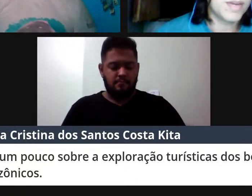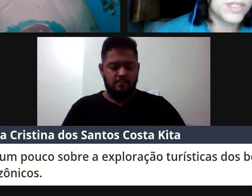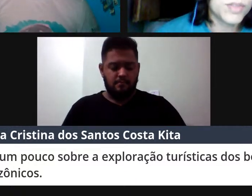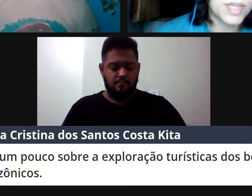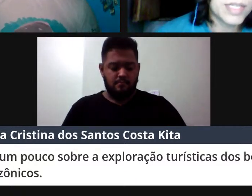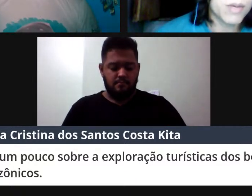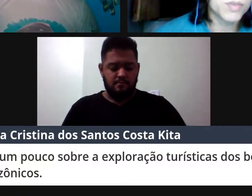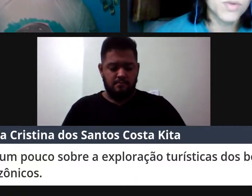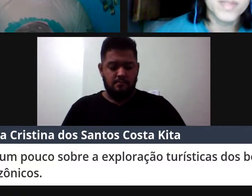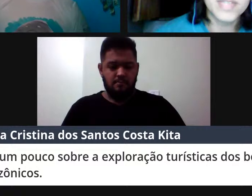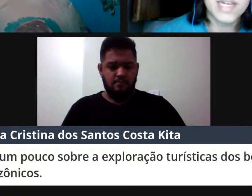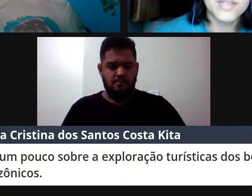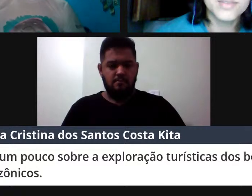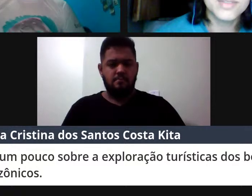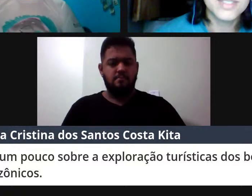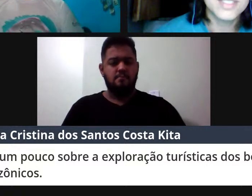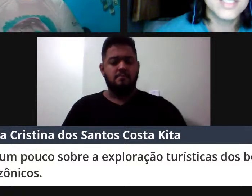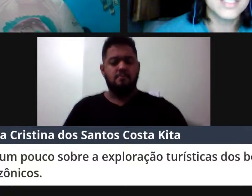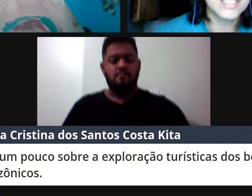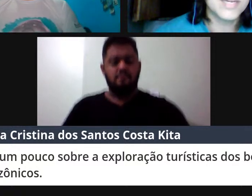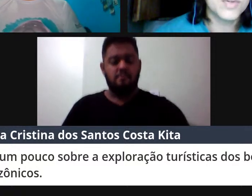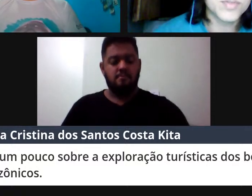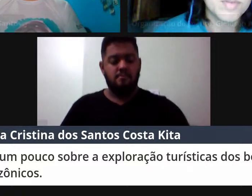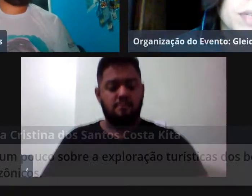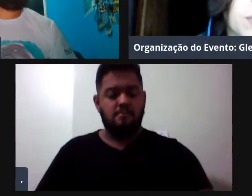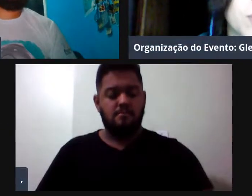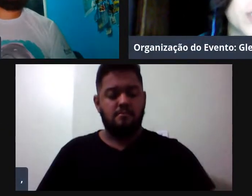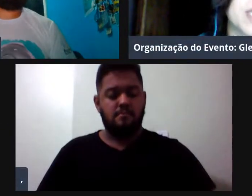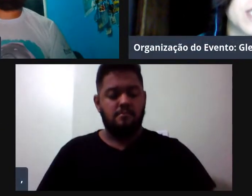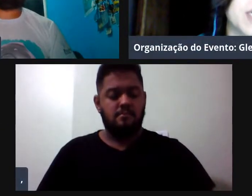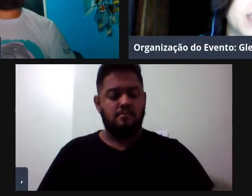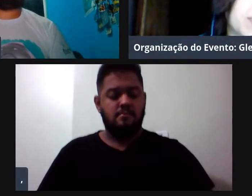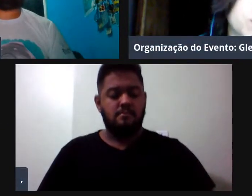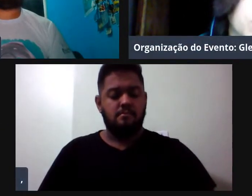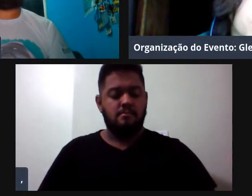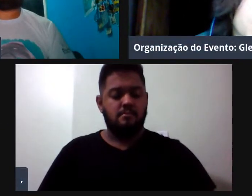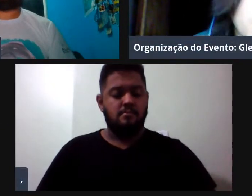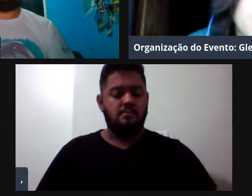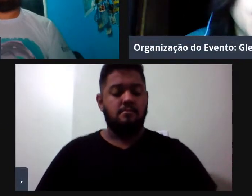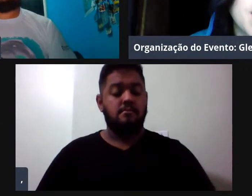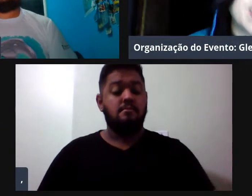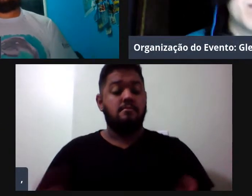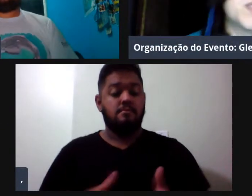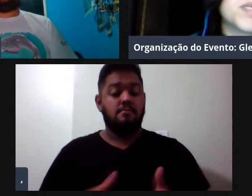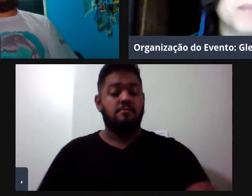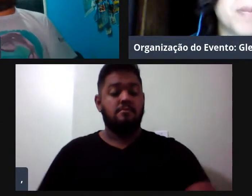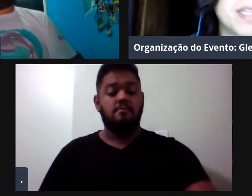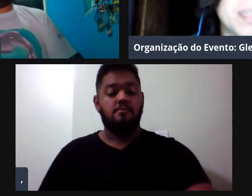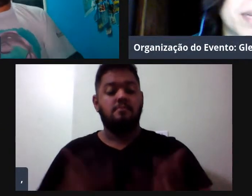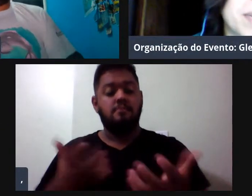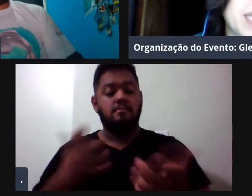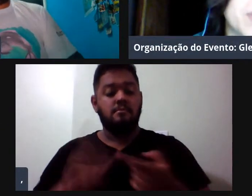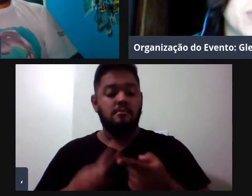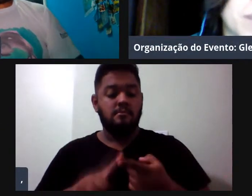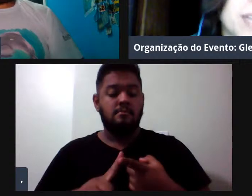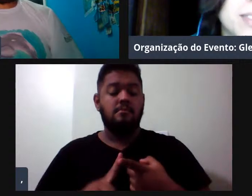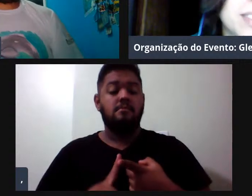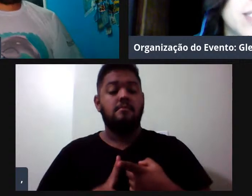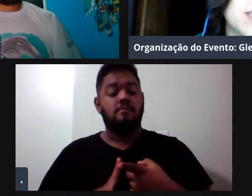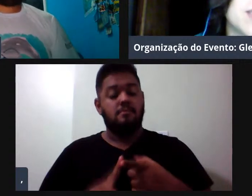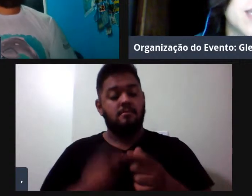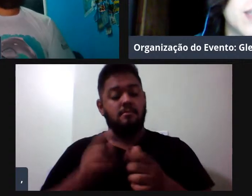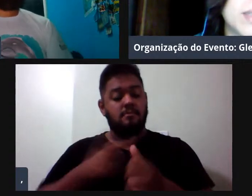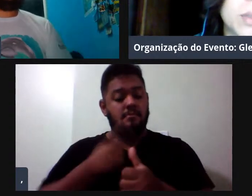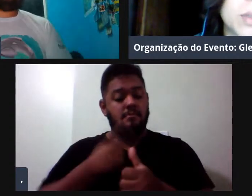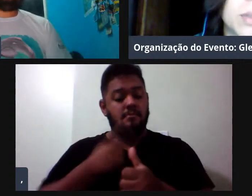bem, acredito que esse é o último comentário, então em nome do evento eu gostaria de agradecer muito, e principalmente parabéns pela palestra, pelo trabalho,